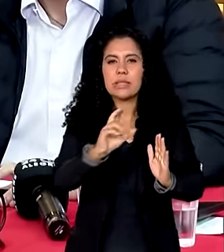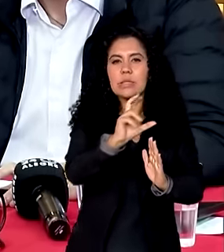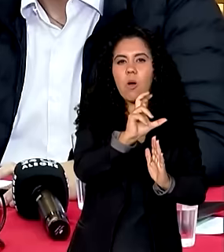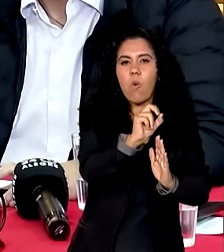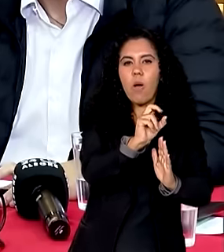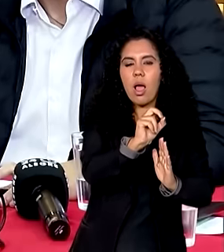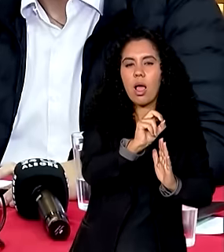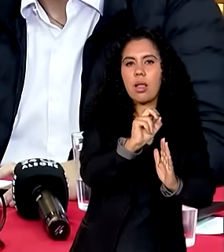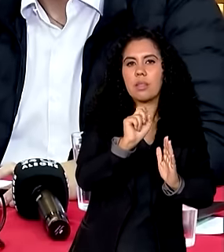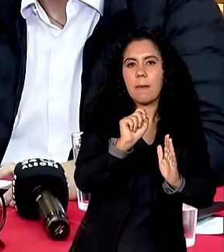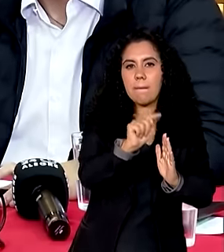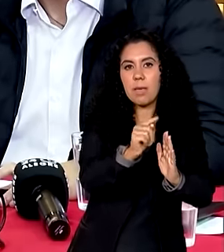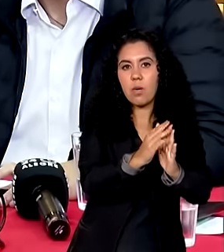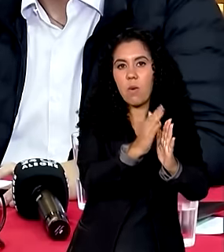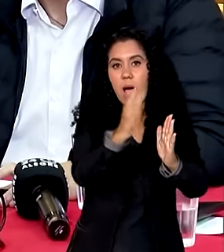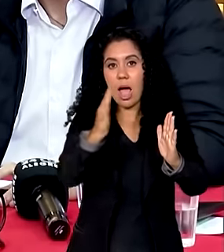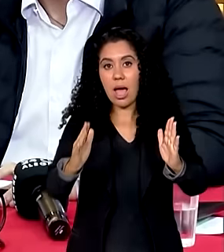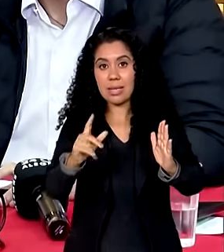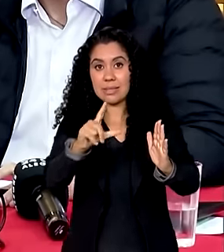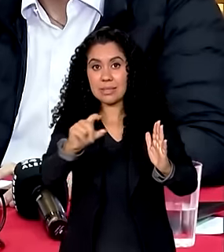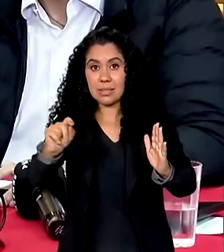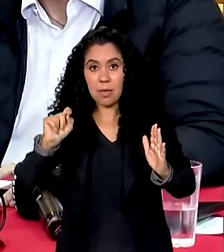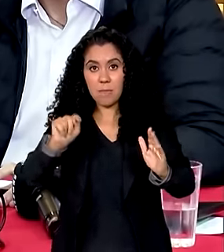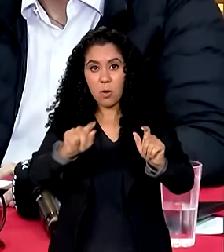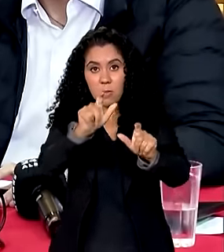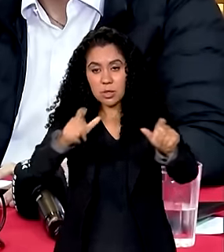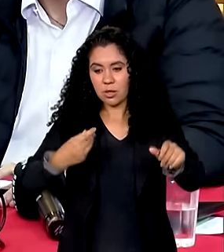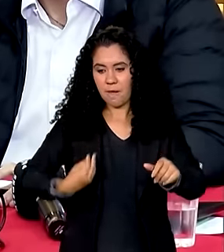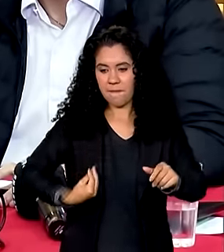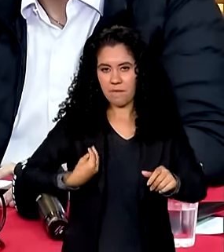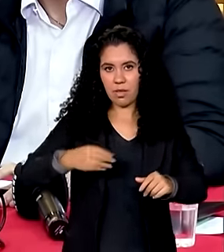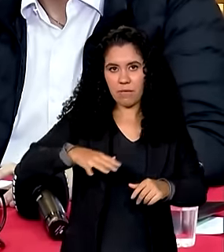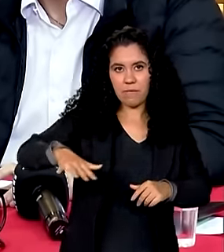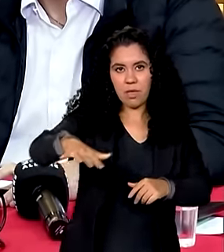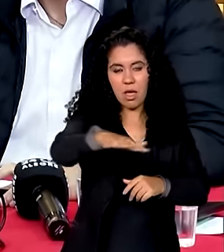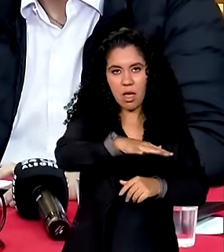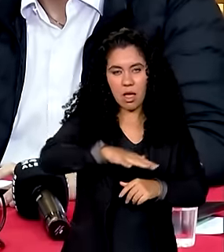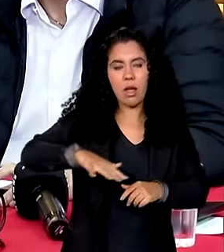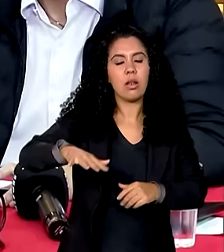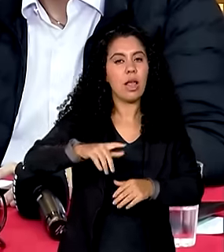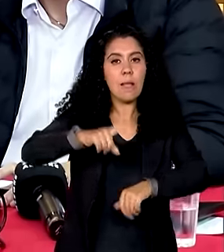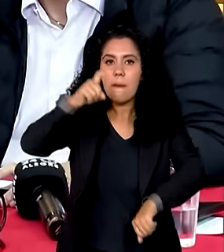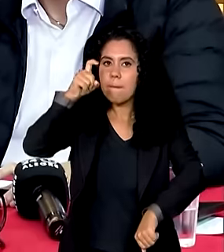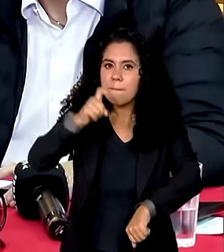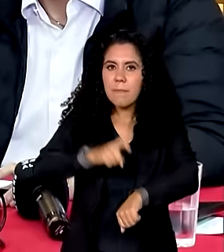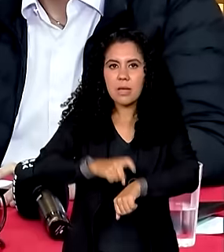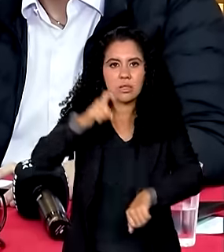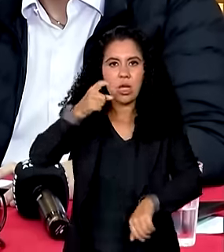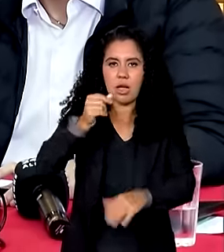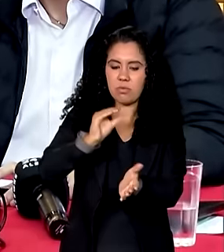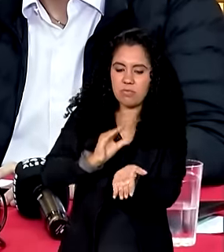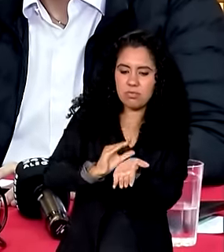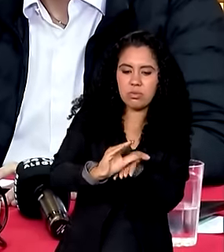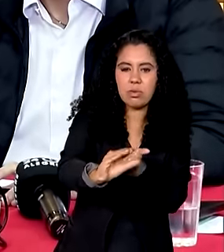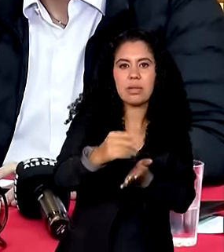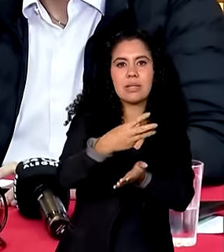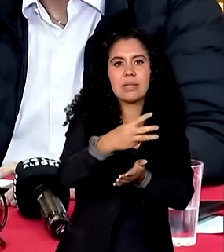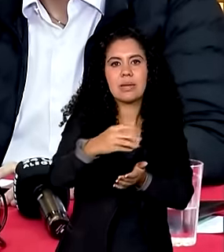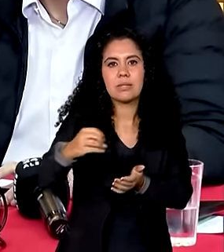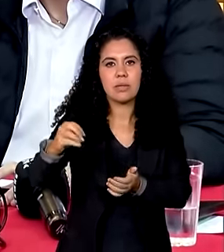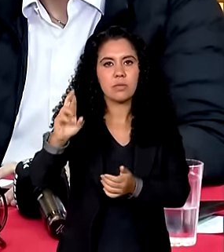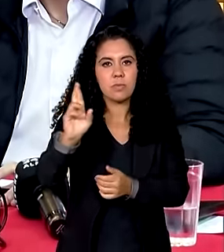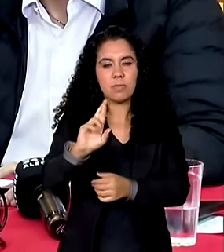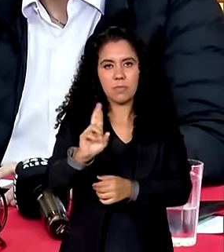50 e 100 mil habitantes ele é contemplado imediatamente com 300 mil reais e acima de